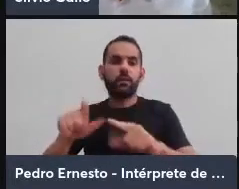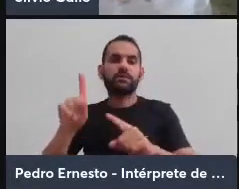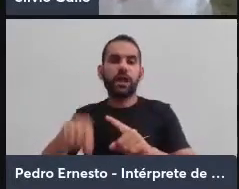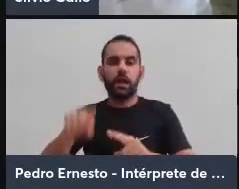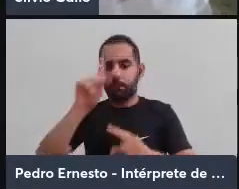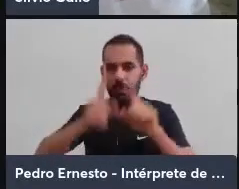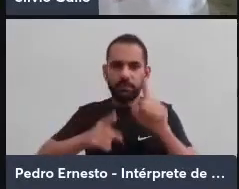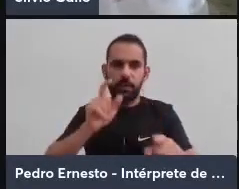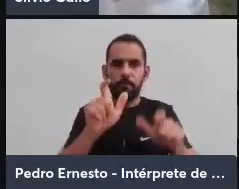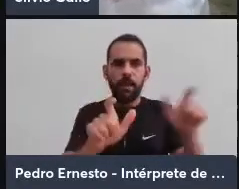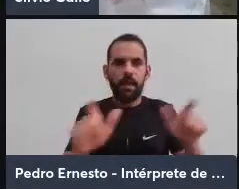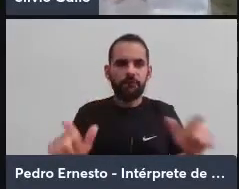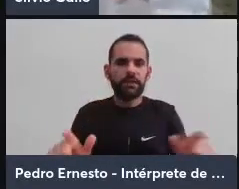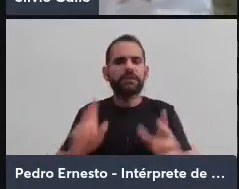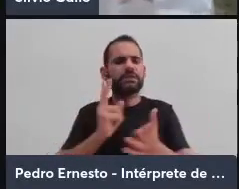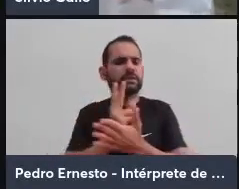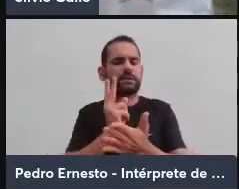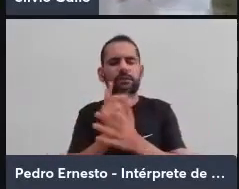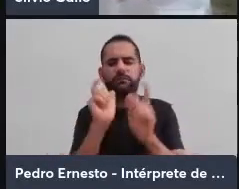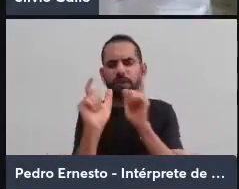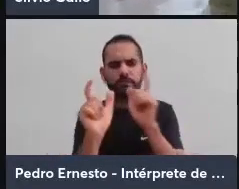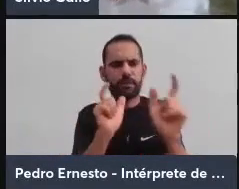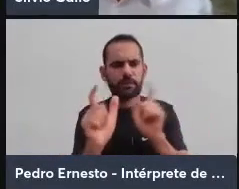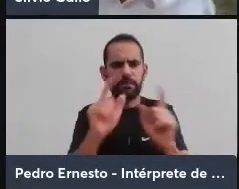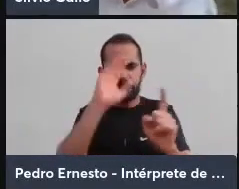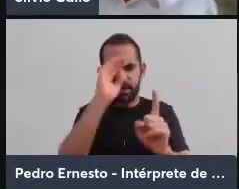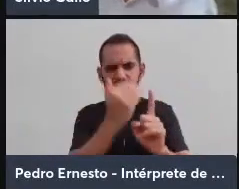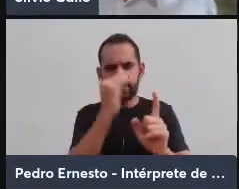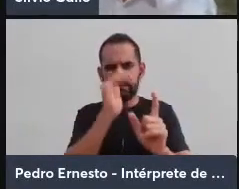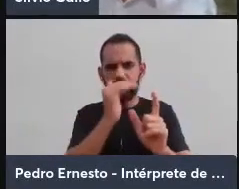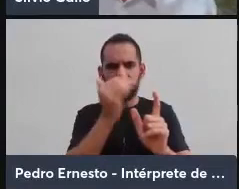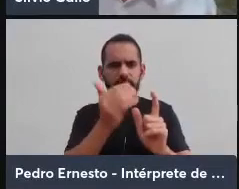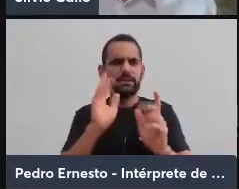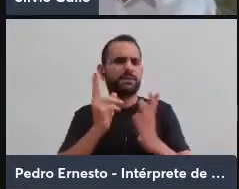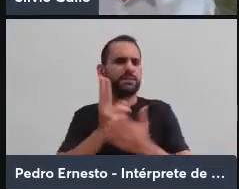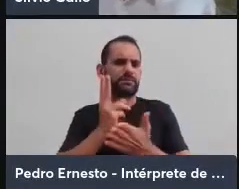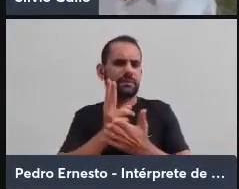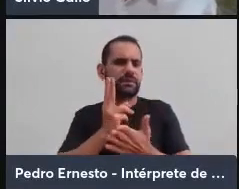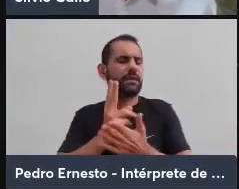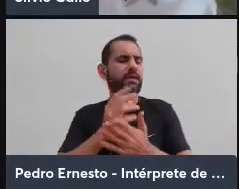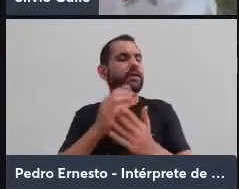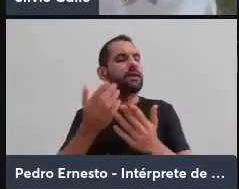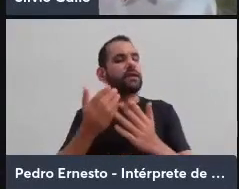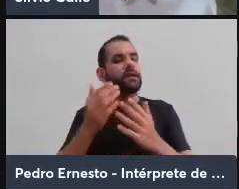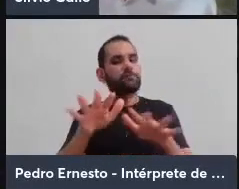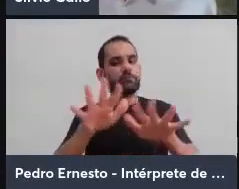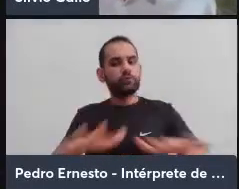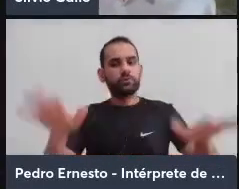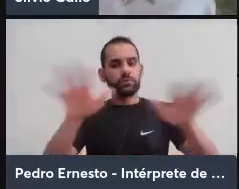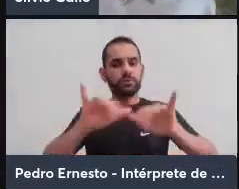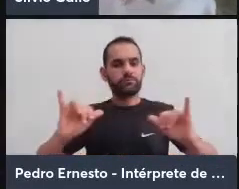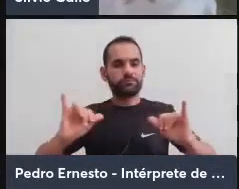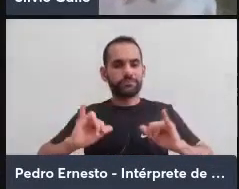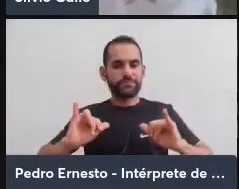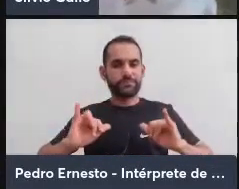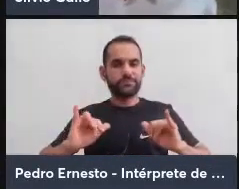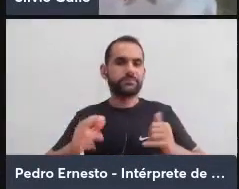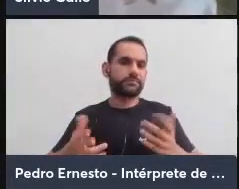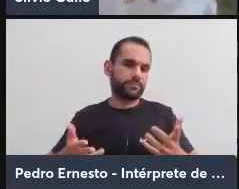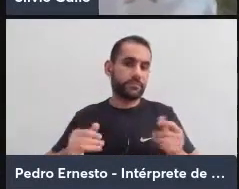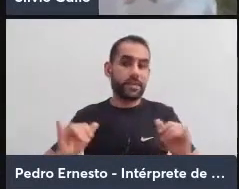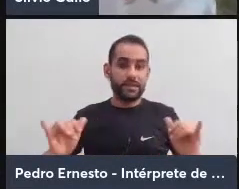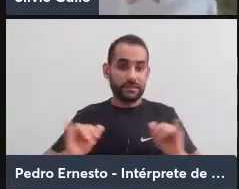comandos para serem obedecidos. Tudo isso nos coloca na dimensão do sedentarismo. O sedentarismo